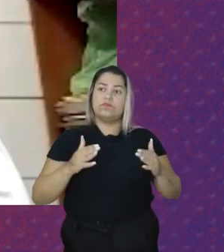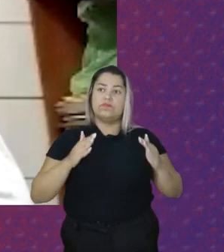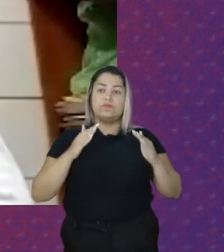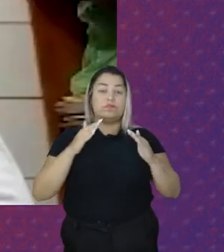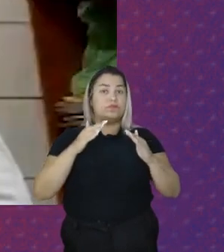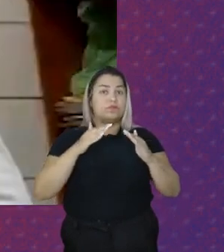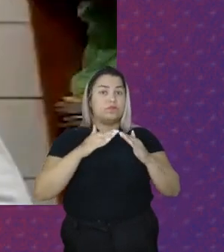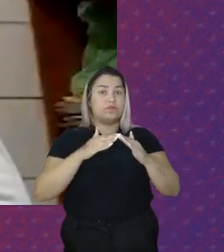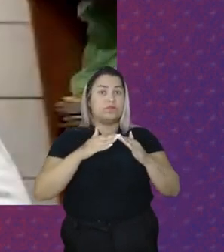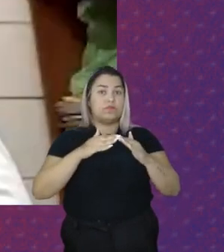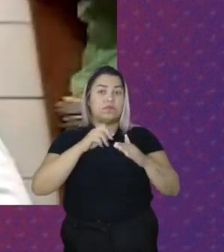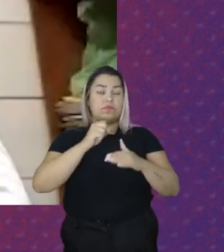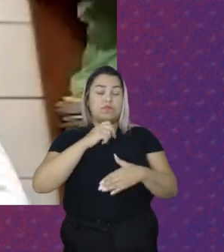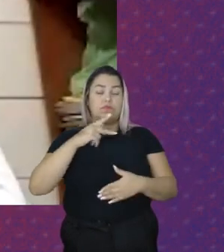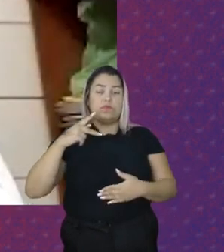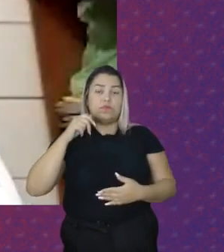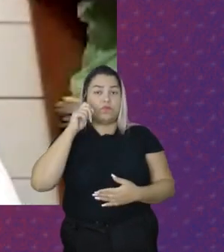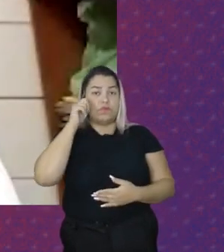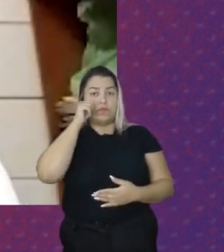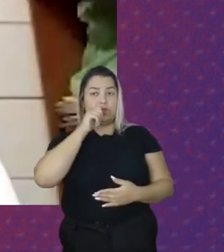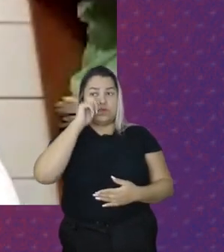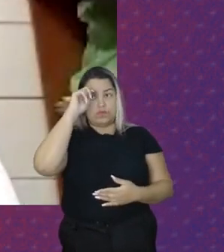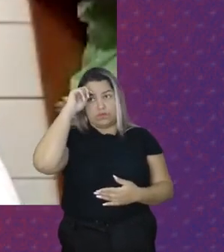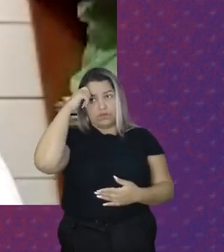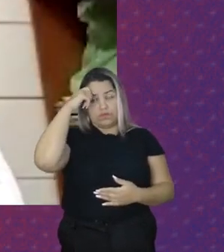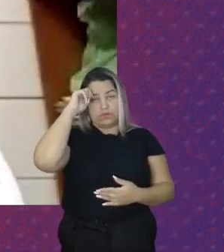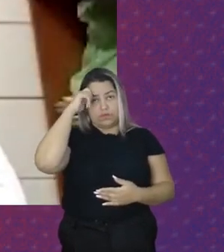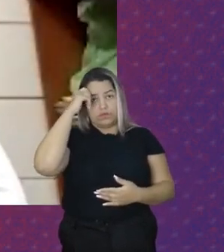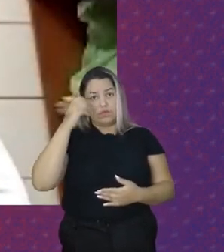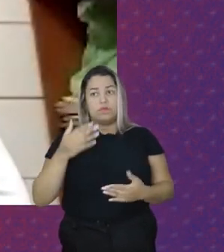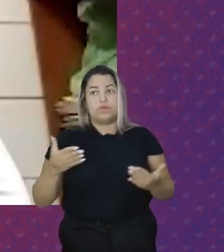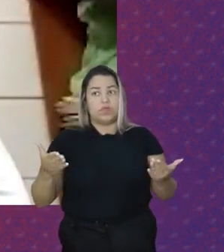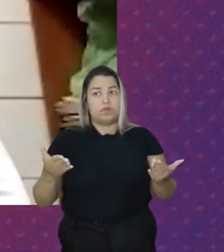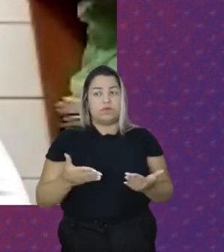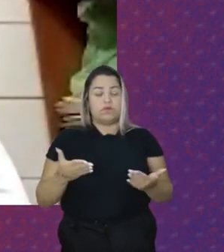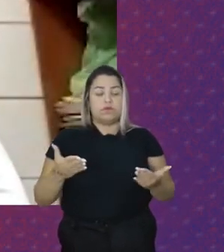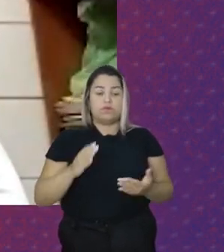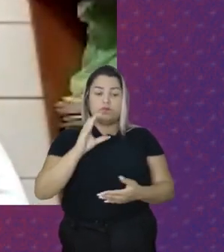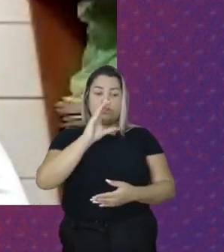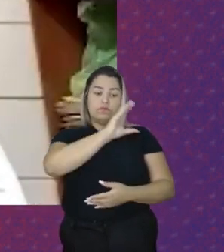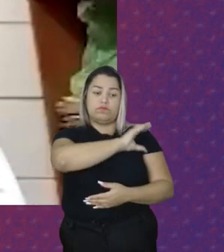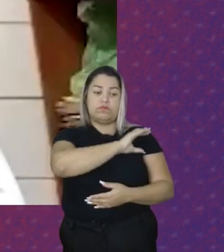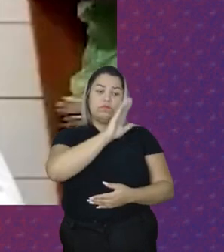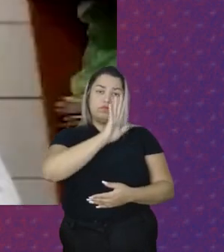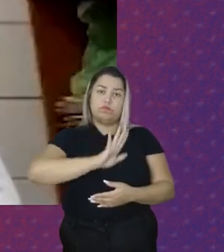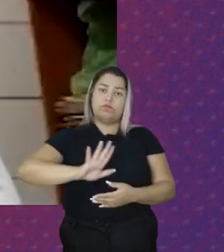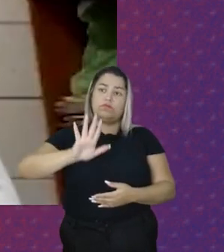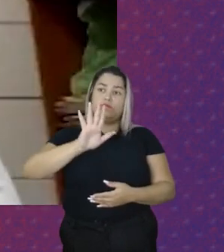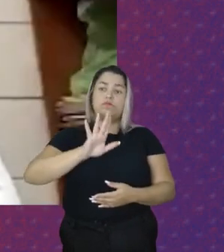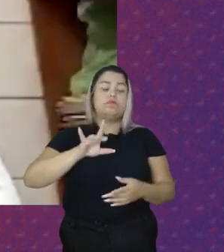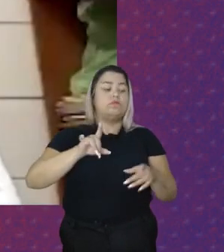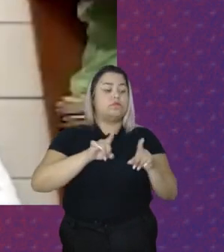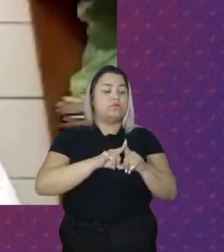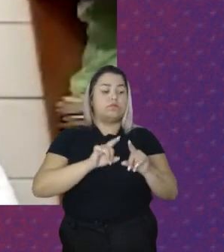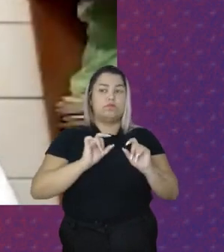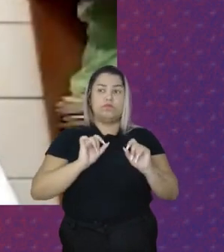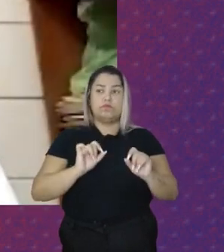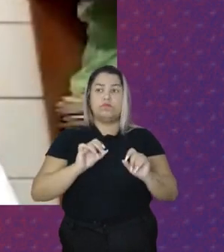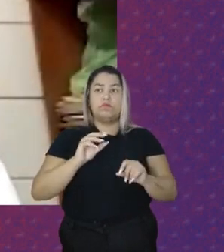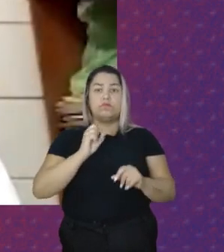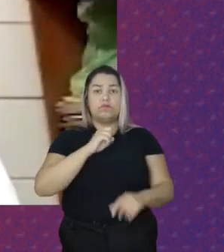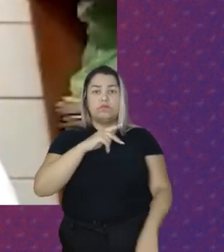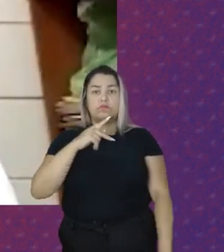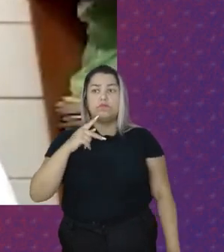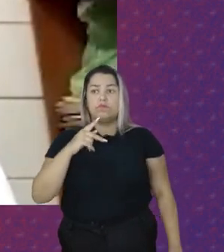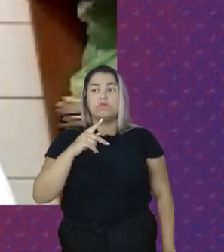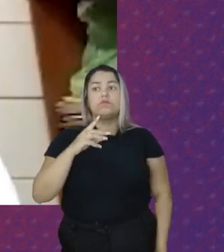Fernegra Na escola Atualmente Eu estou Coordenadora Geral Da Federação Nacional Das Trabalhadoras Domésticas